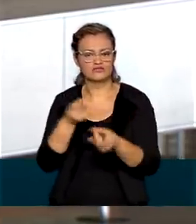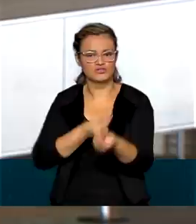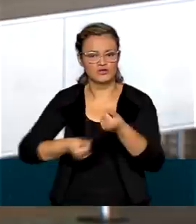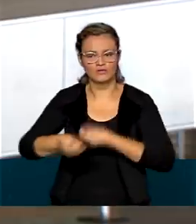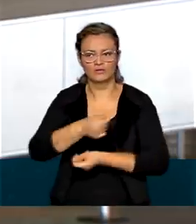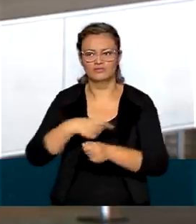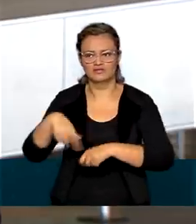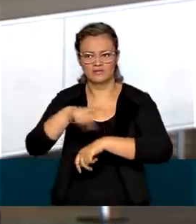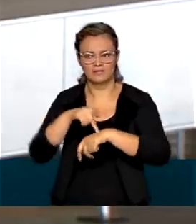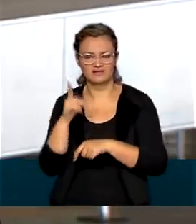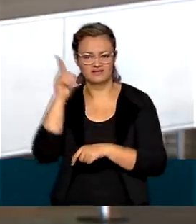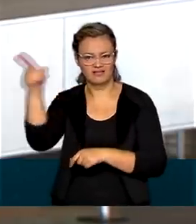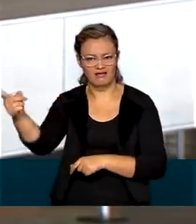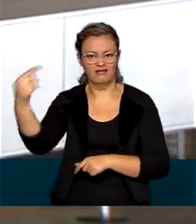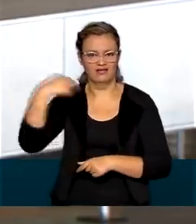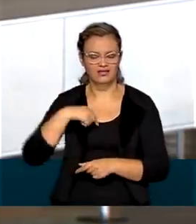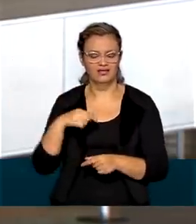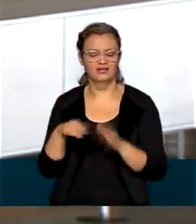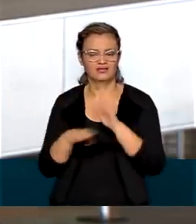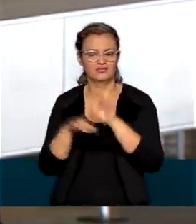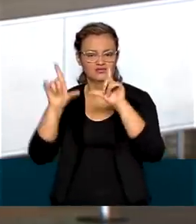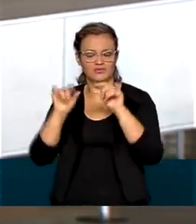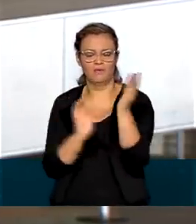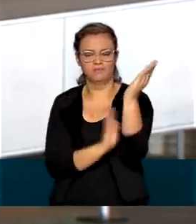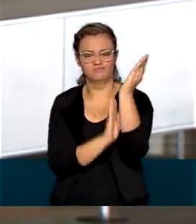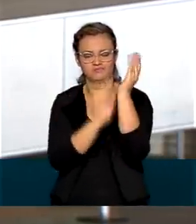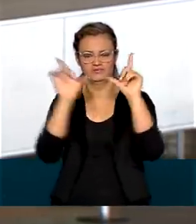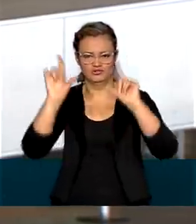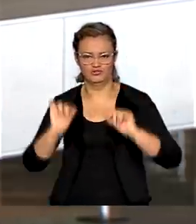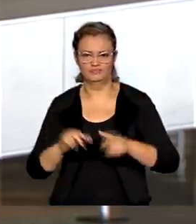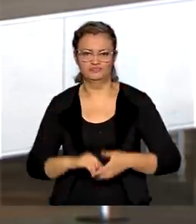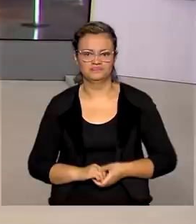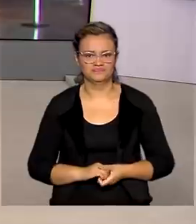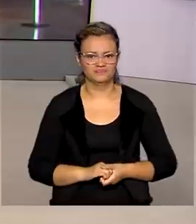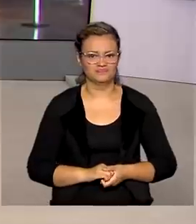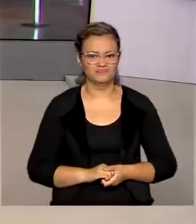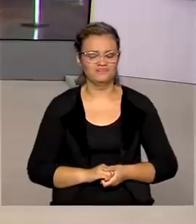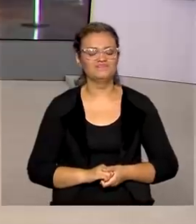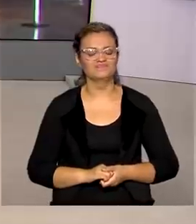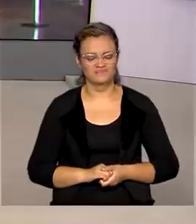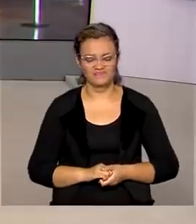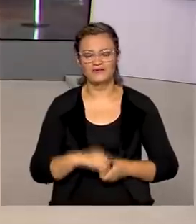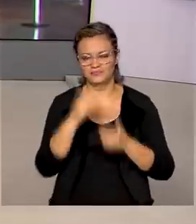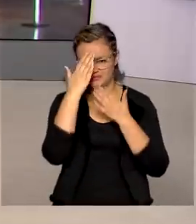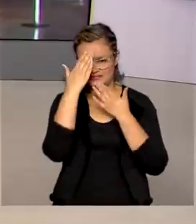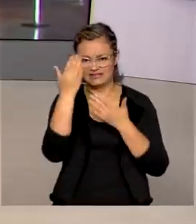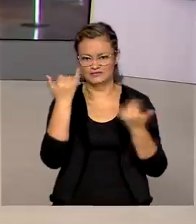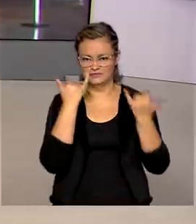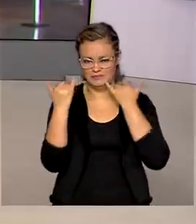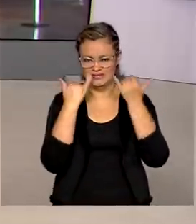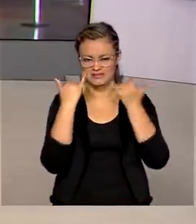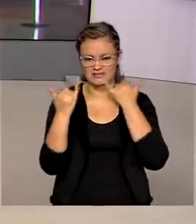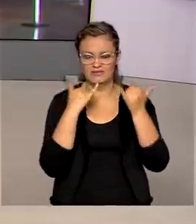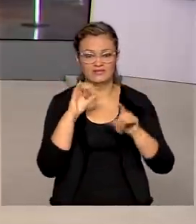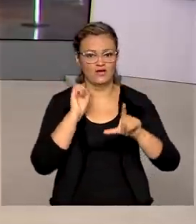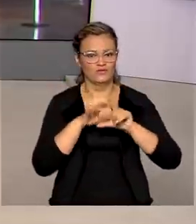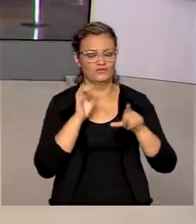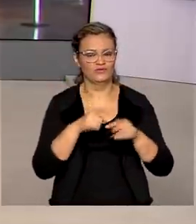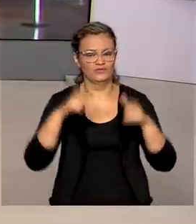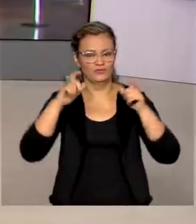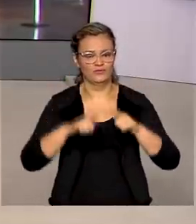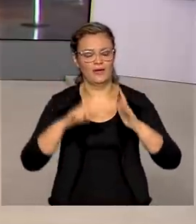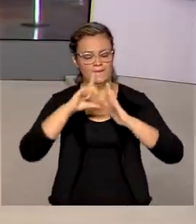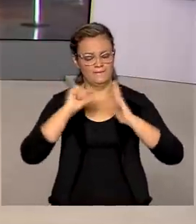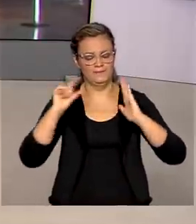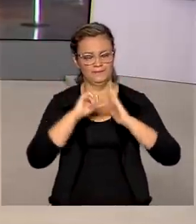entre os dois países, diminuindo também a burocracia. Tá certo, Márcia. Muito obrigada pelas suas informações ao vivo, direto do